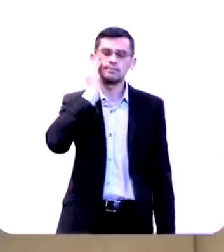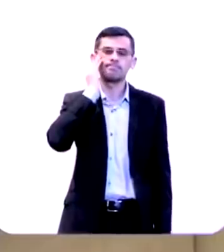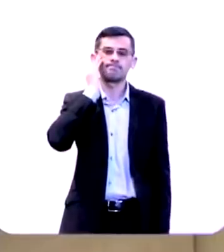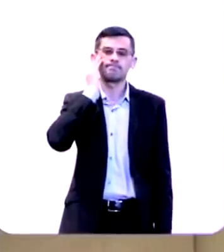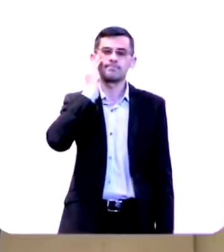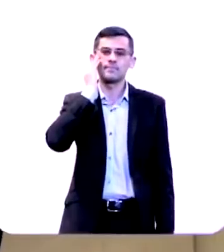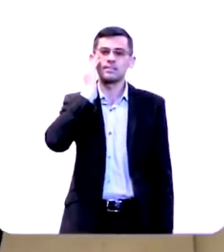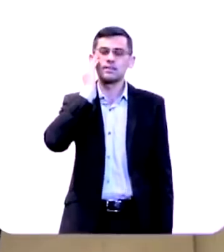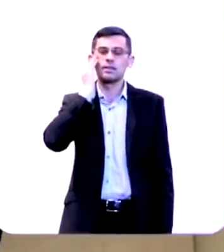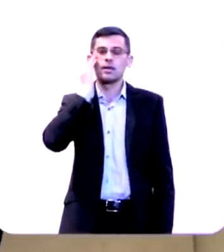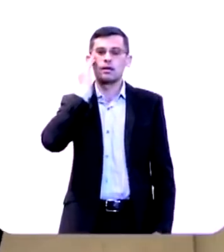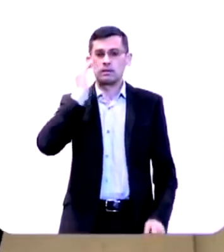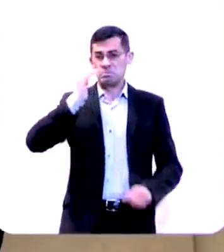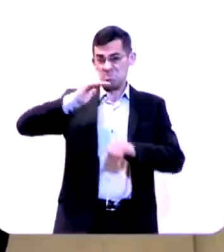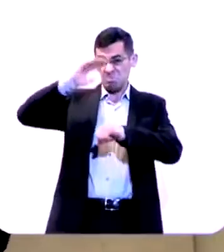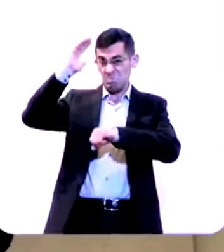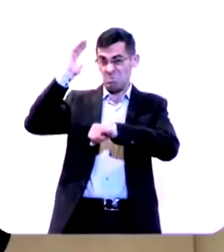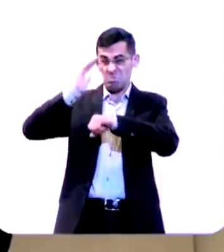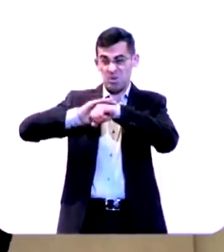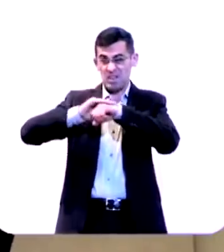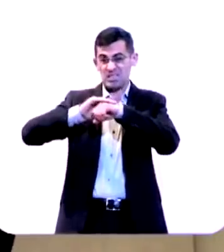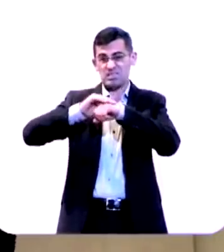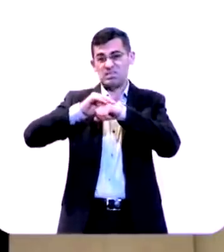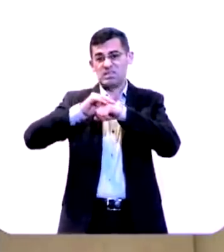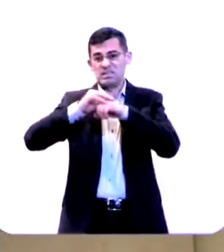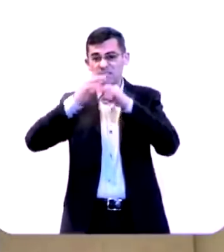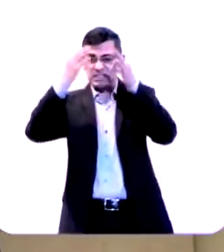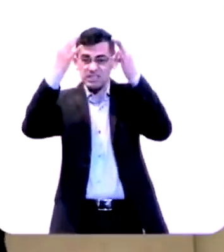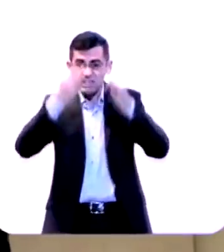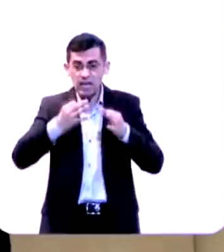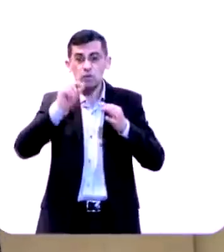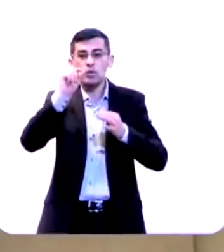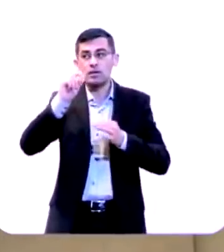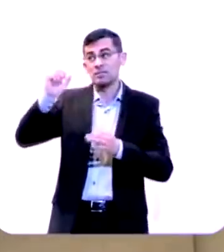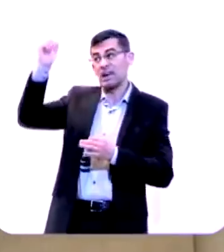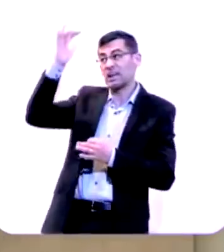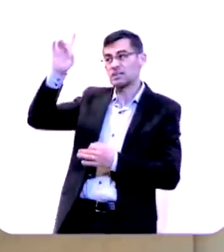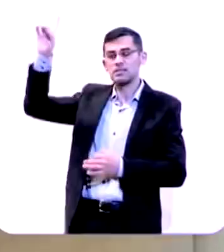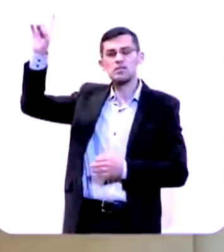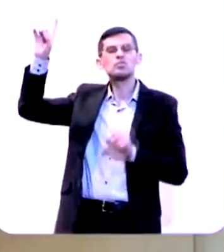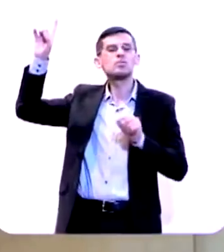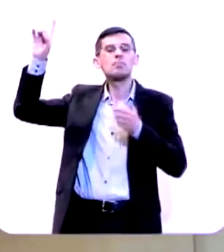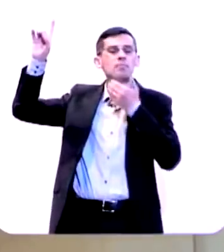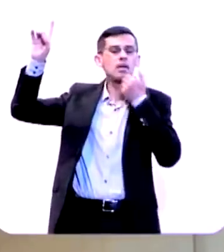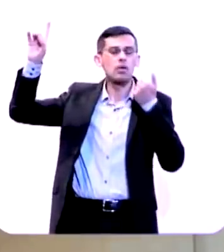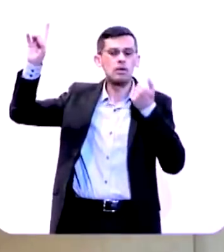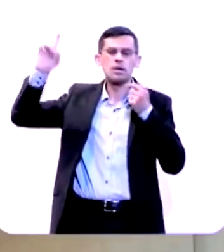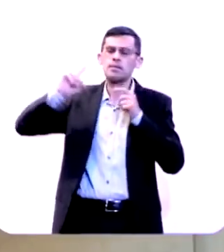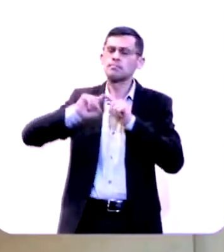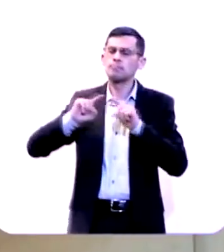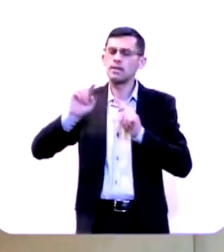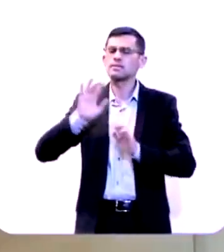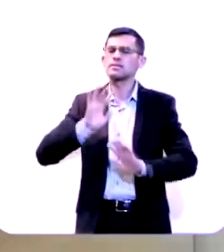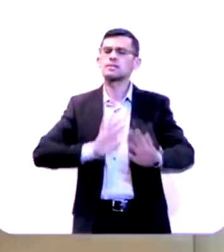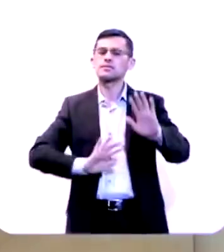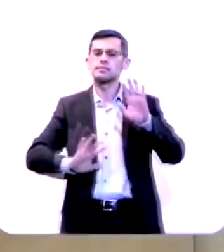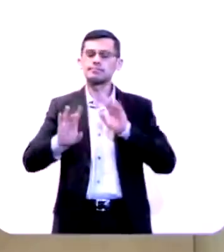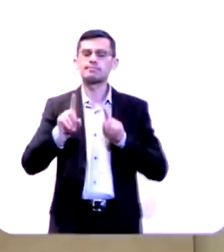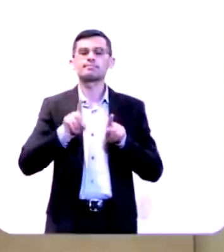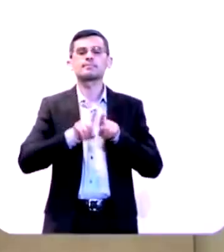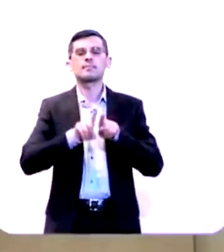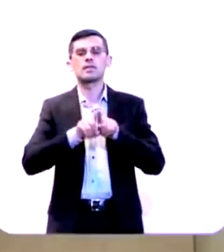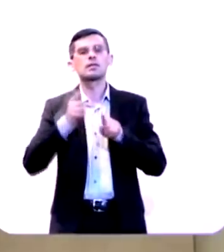não são mais eficientes do que a graça de Deus e me permitam às vezes